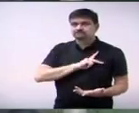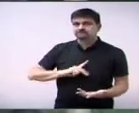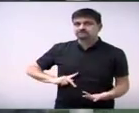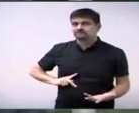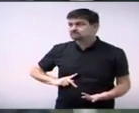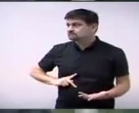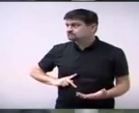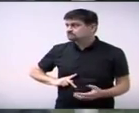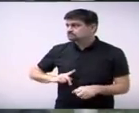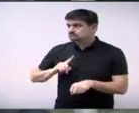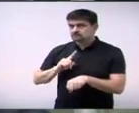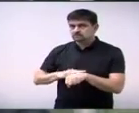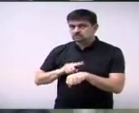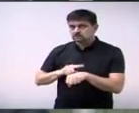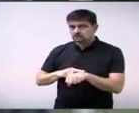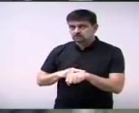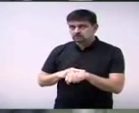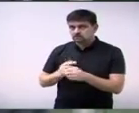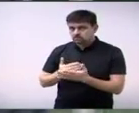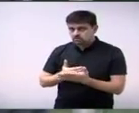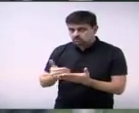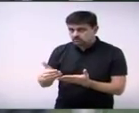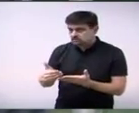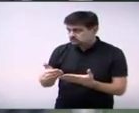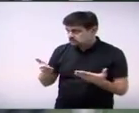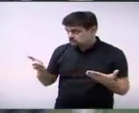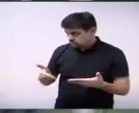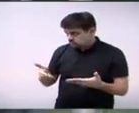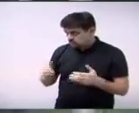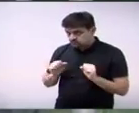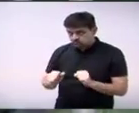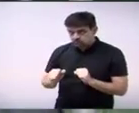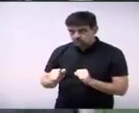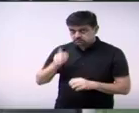começa, não Eu fiz o pedido de vista, é isso? Qual que o entendimento?